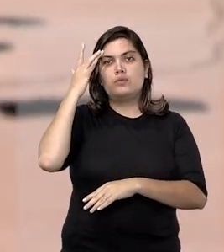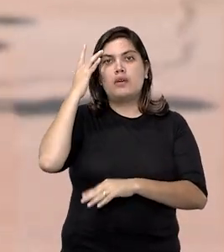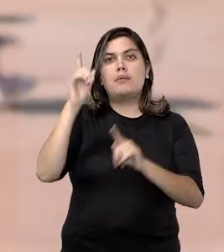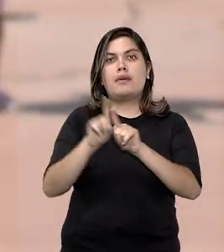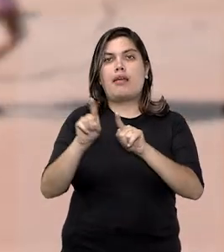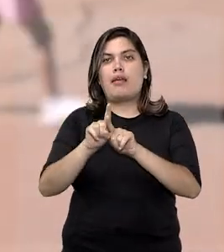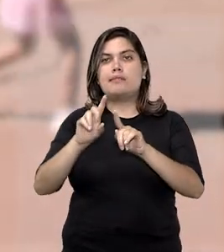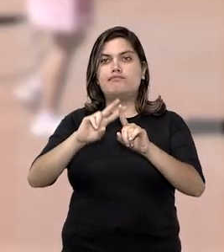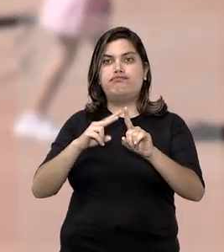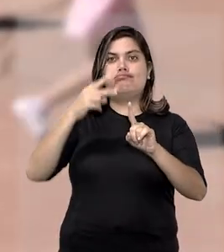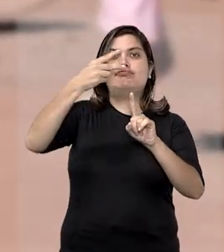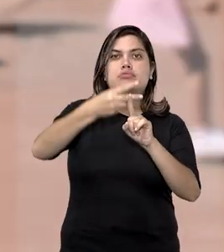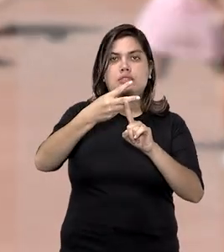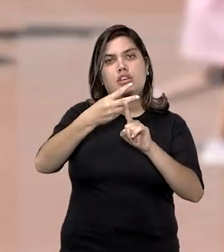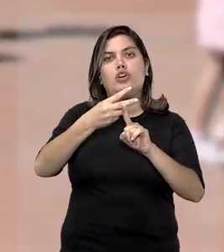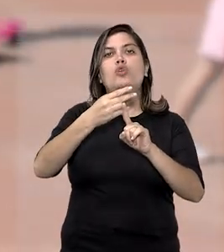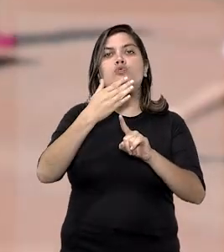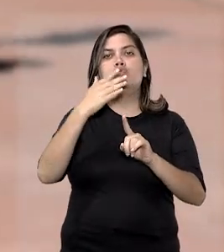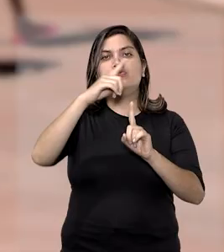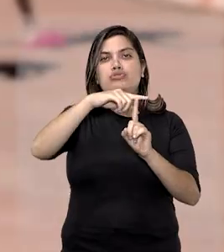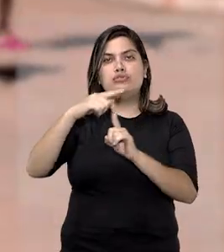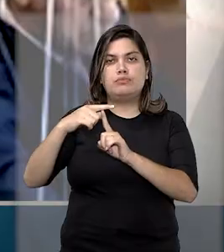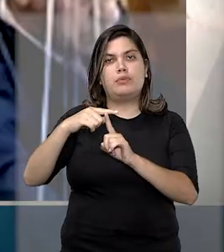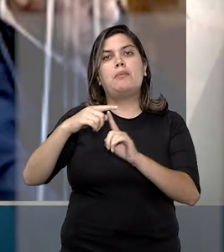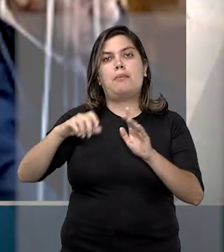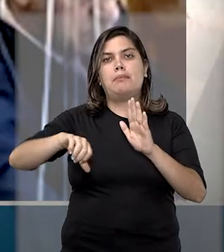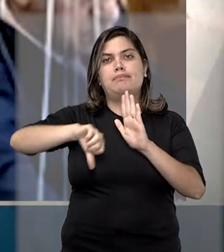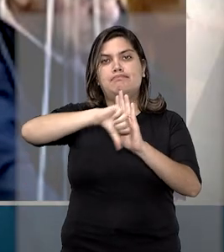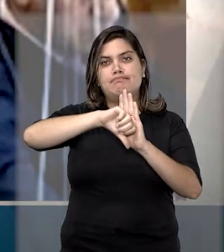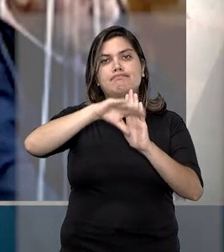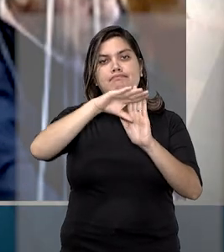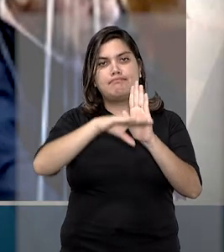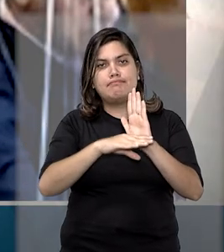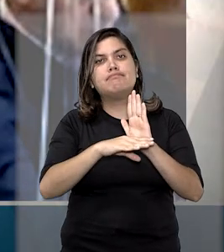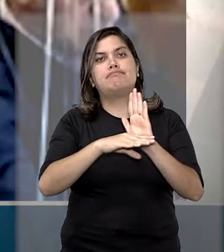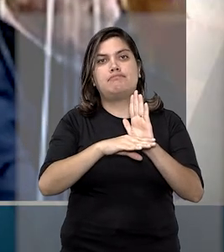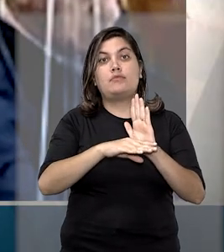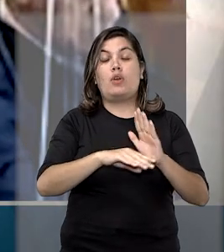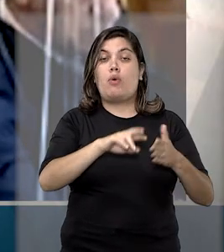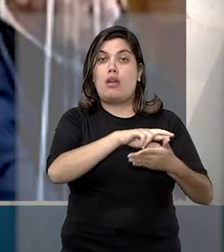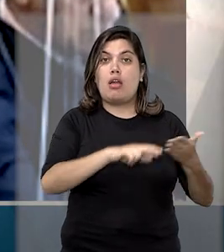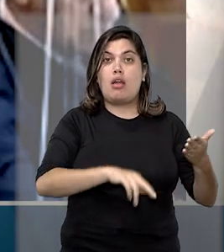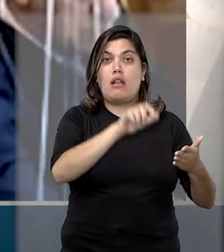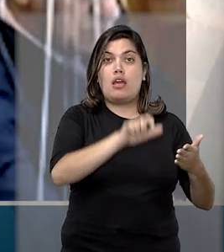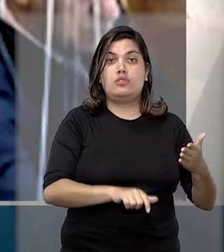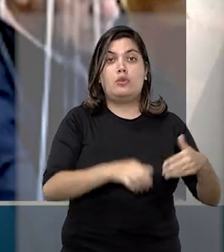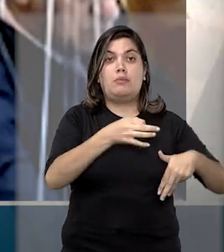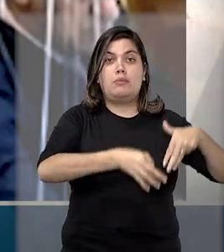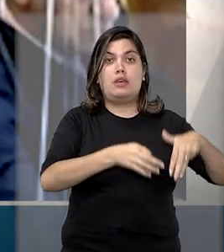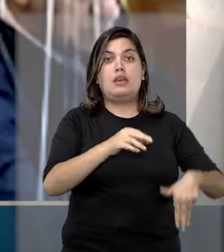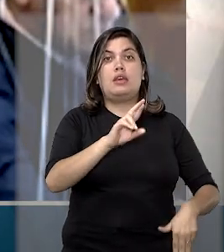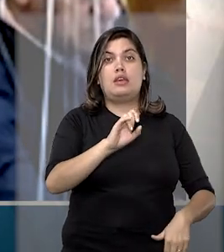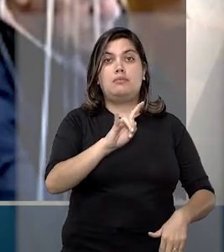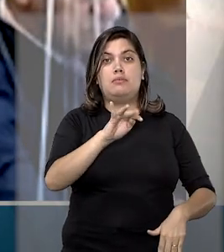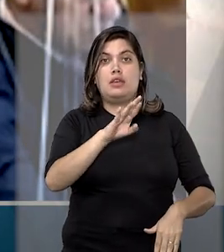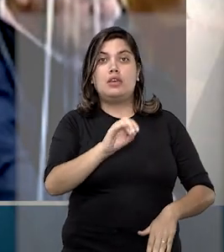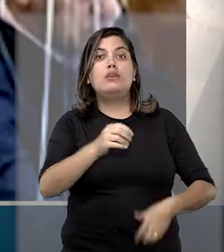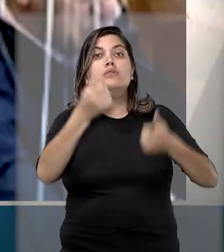pois extrapola o tipo penal analisado. O relator do recurso no STJ, ministro Ribeiro Dantas,